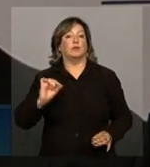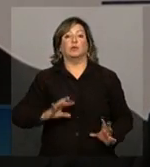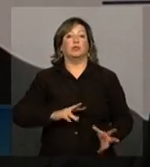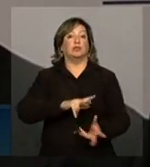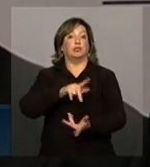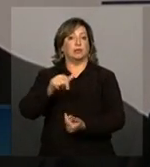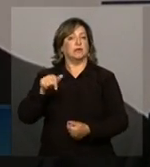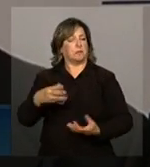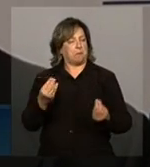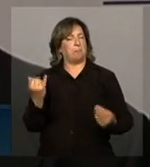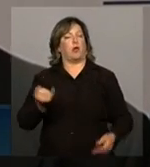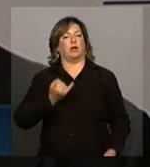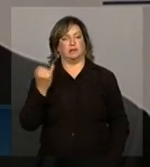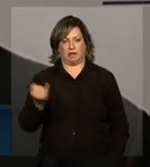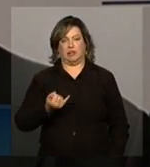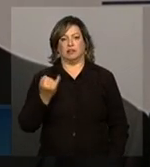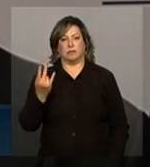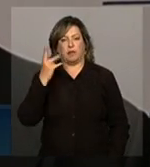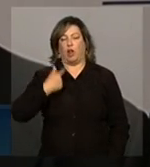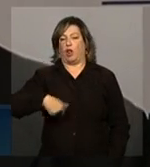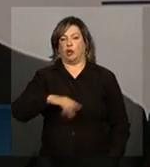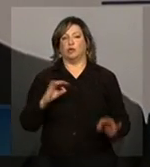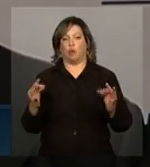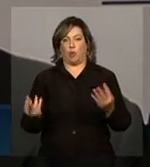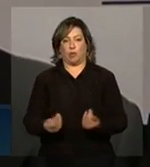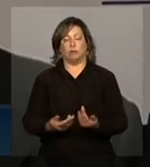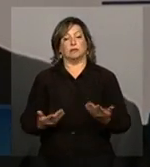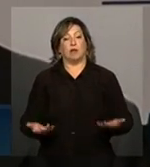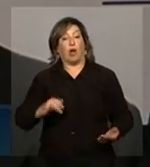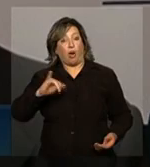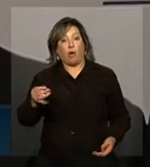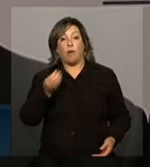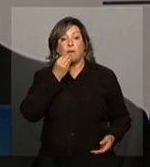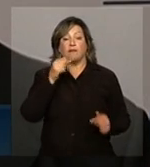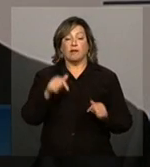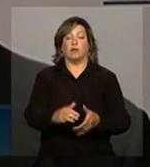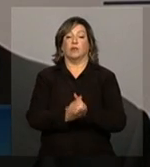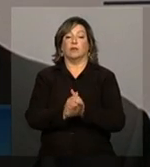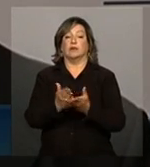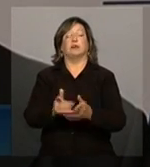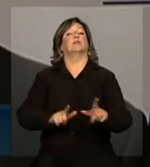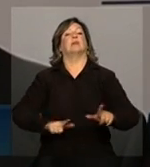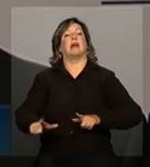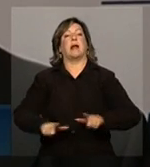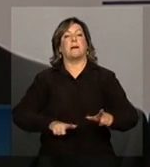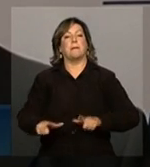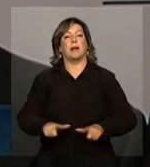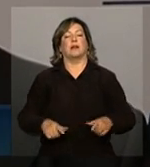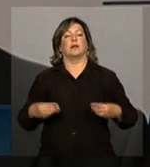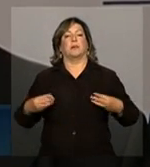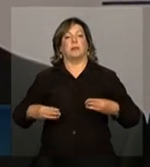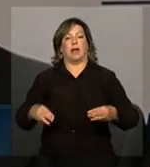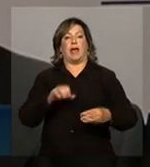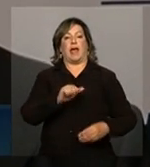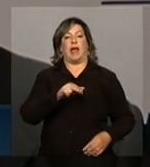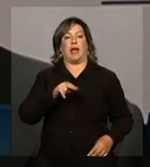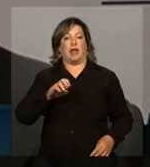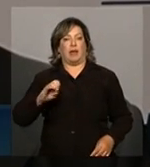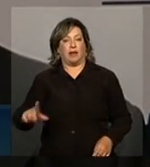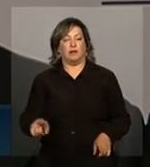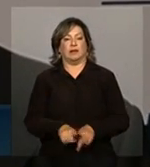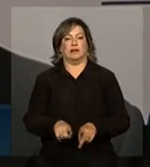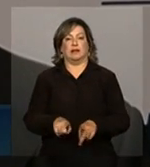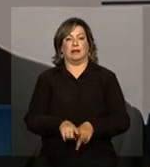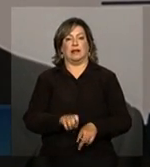mundo. Isso é muito importante para nós todos. Aproveito aqui e cumprimento o trabalho do Ministério, da ANEL e da